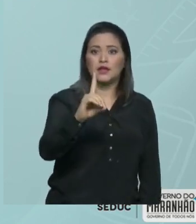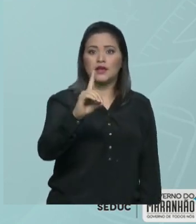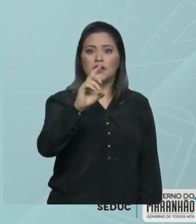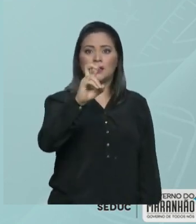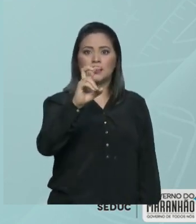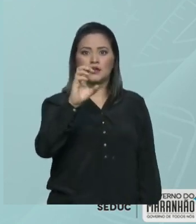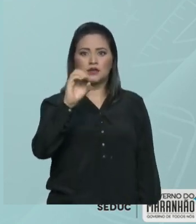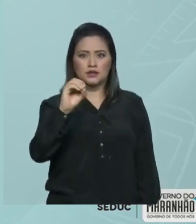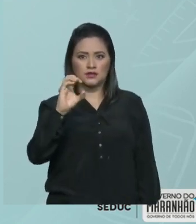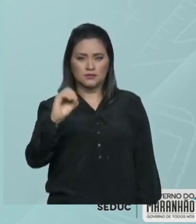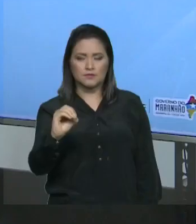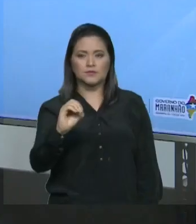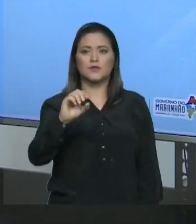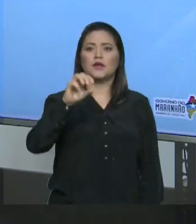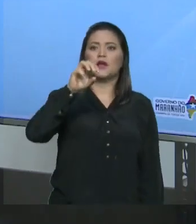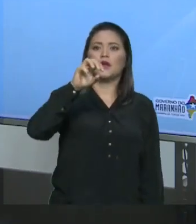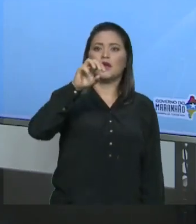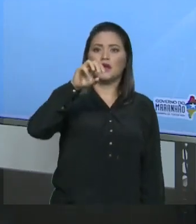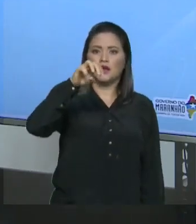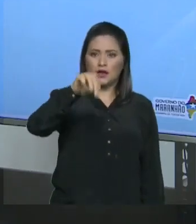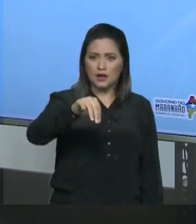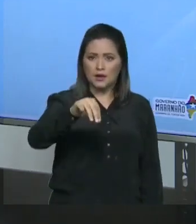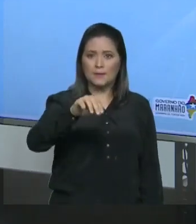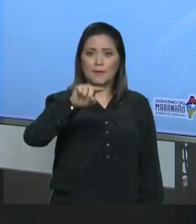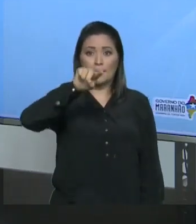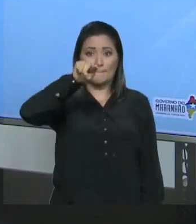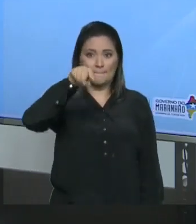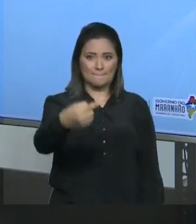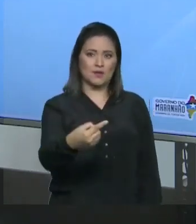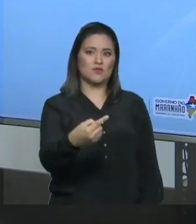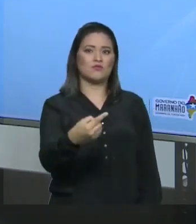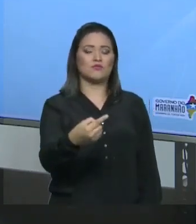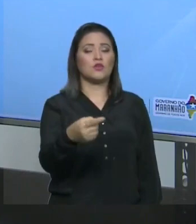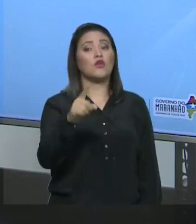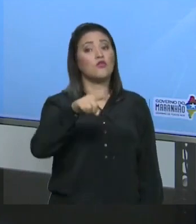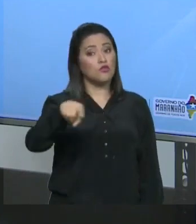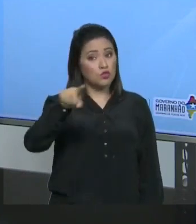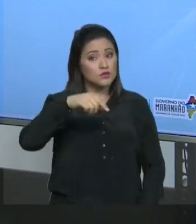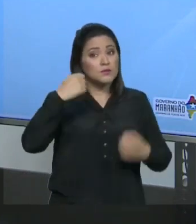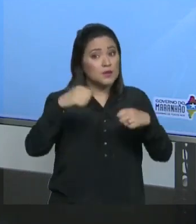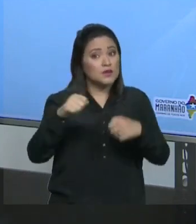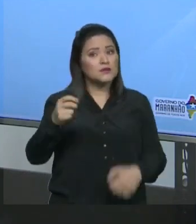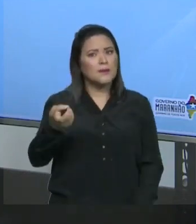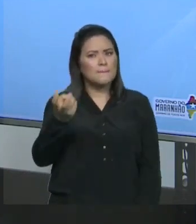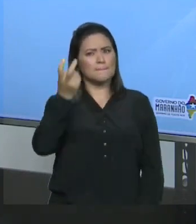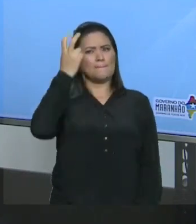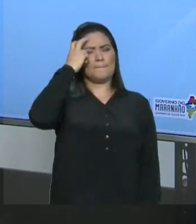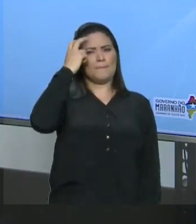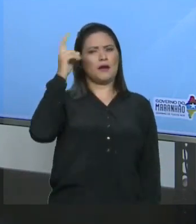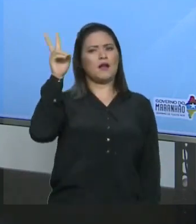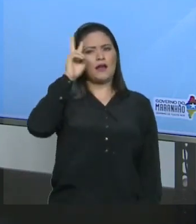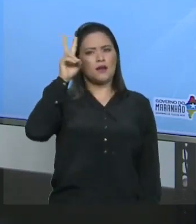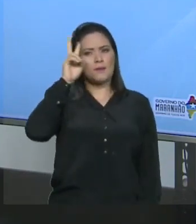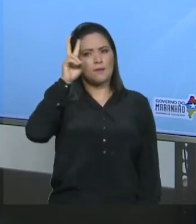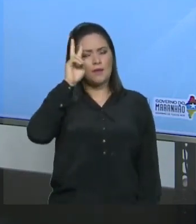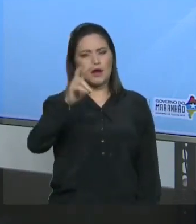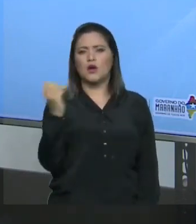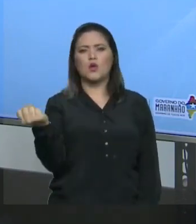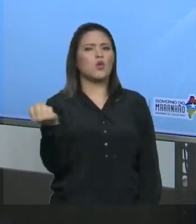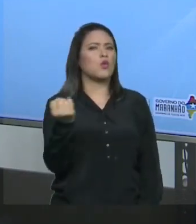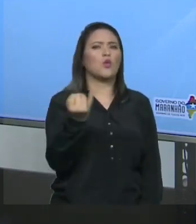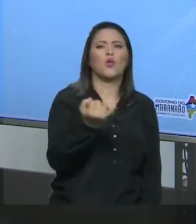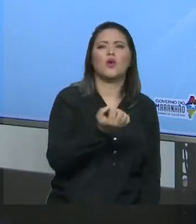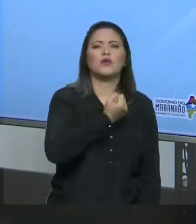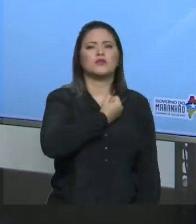Então, você precisa memorizar o valor de cada símbolo. Memorizou isso, agora é só